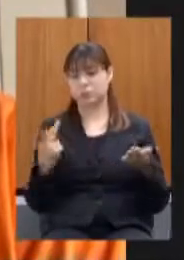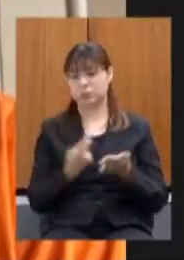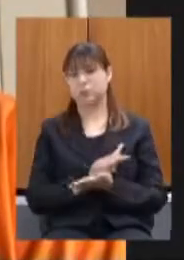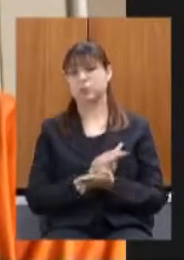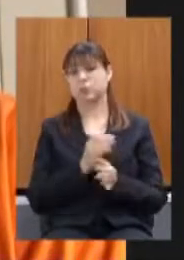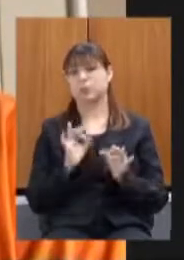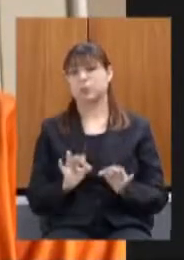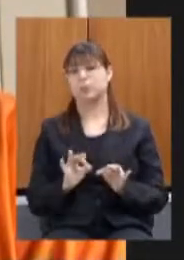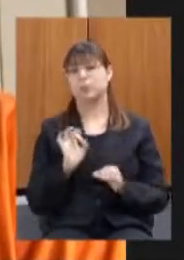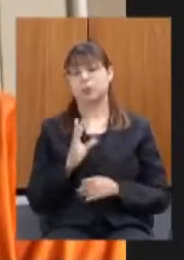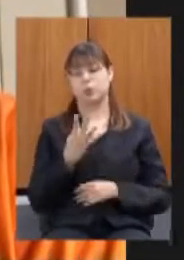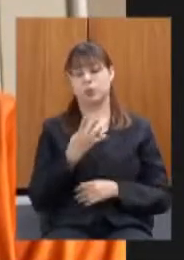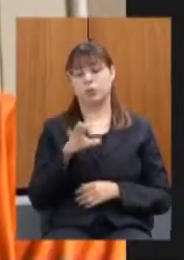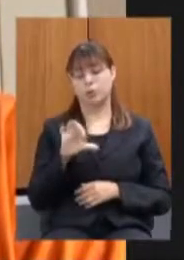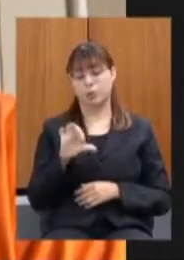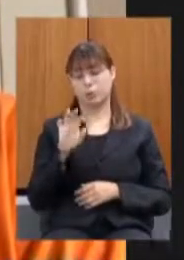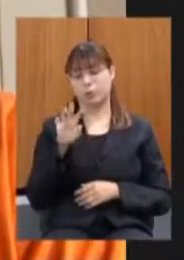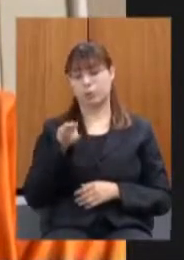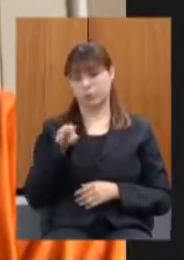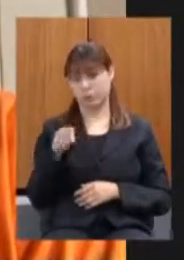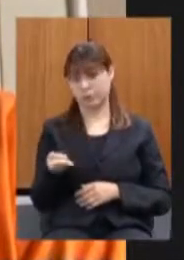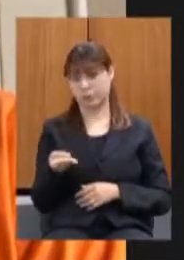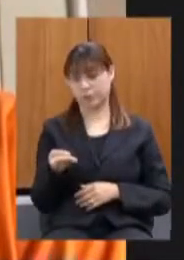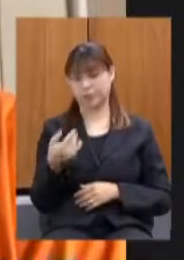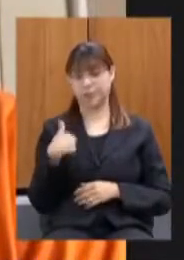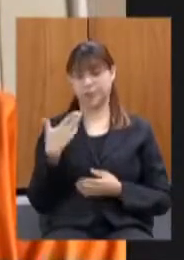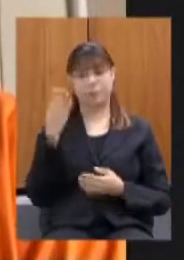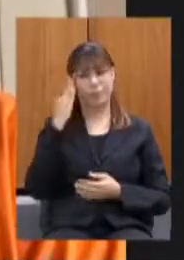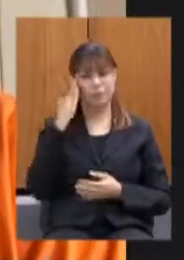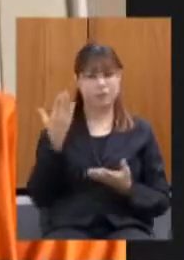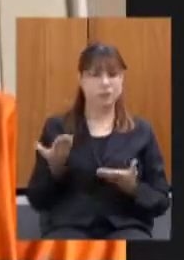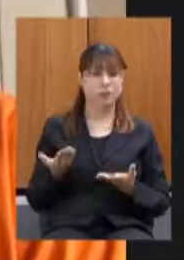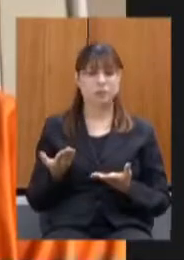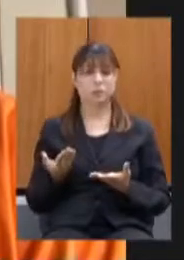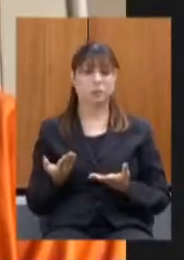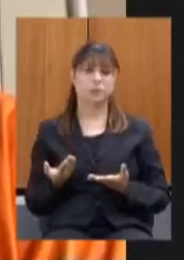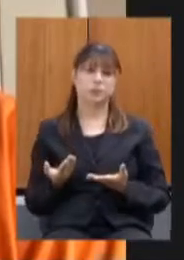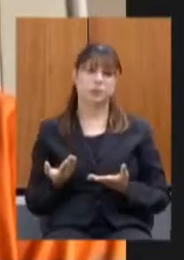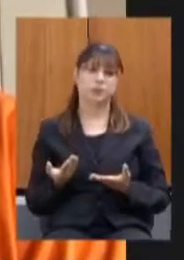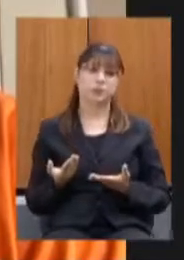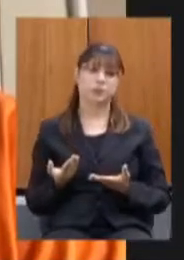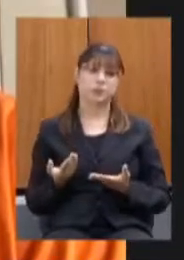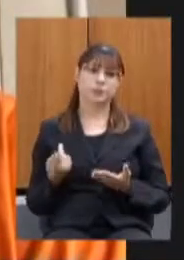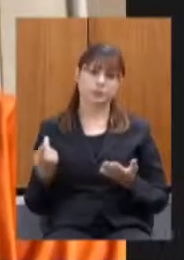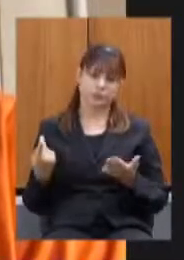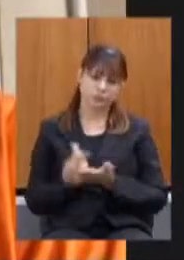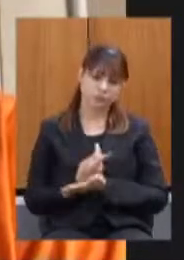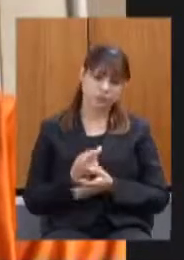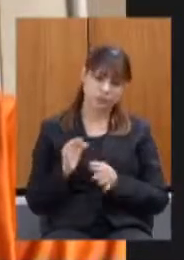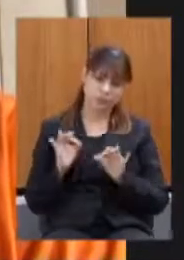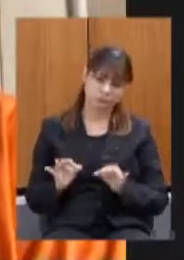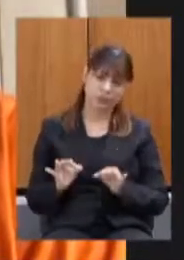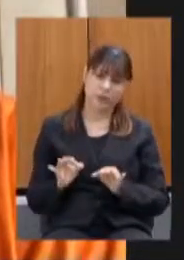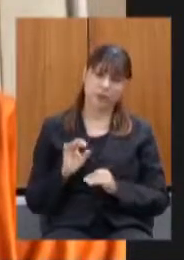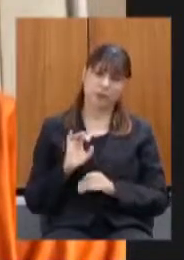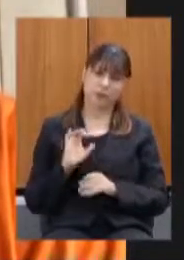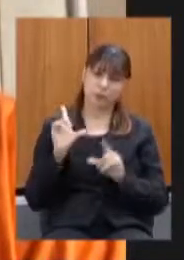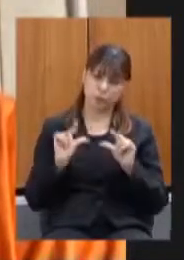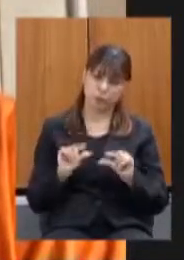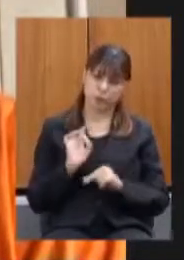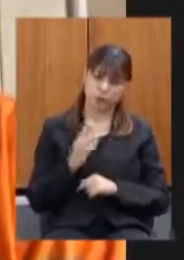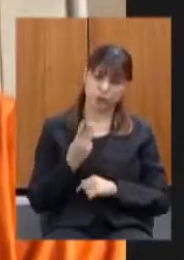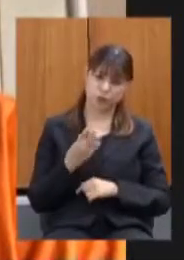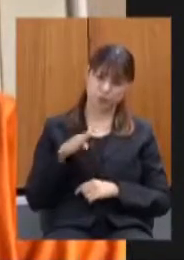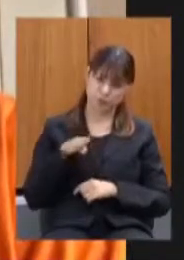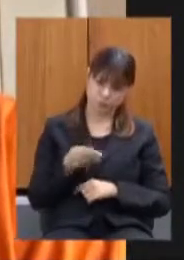fato foram 49 bilhões então queria saber se realmente houve somente essa quebra de 3 bilhões da receita